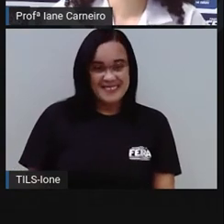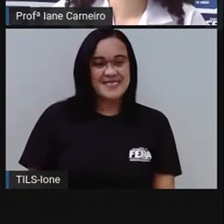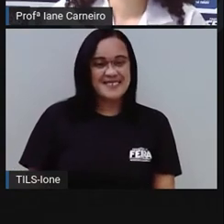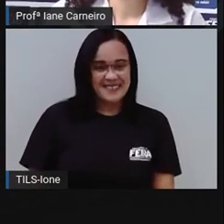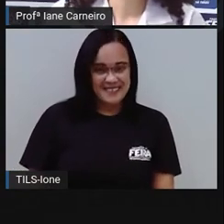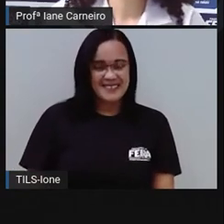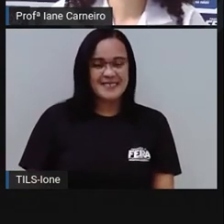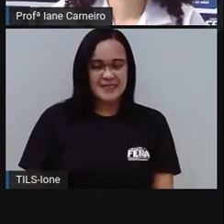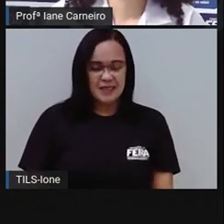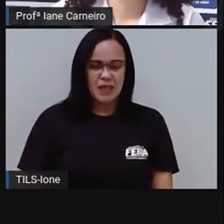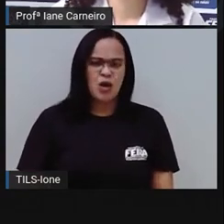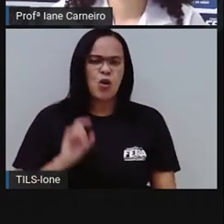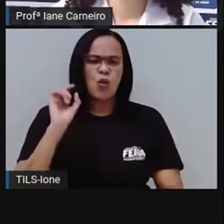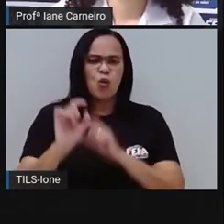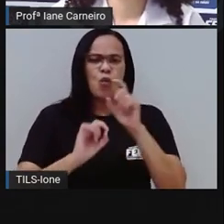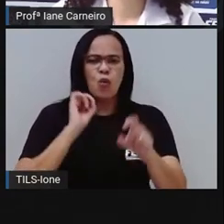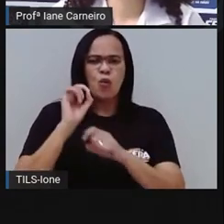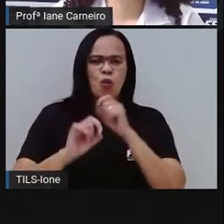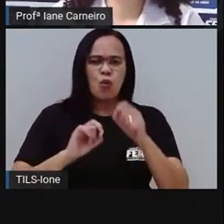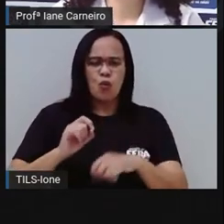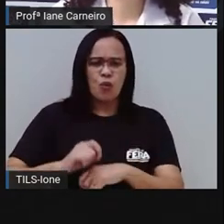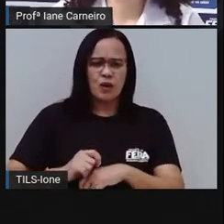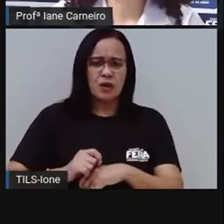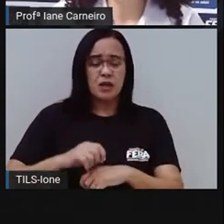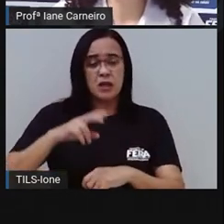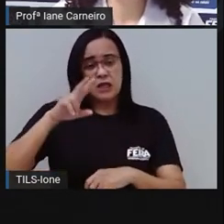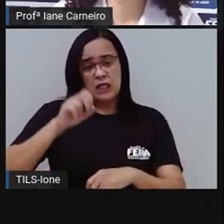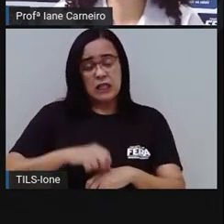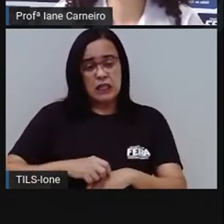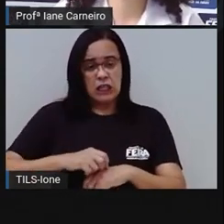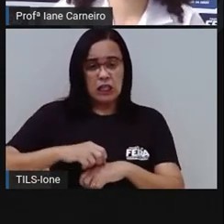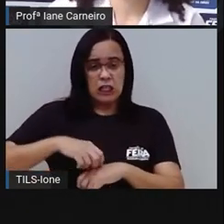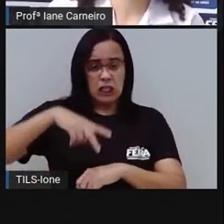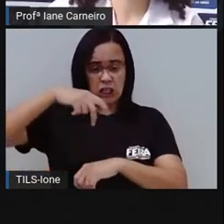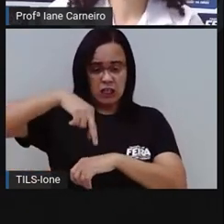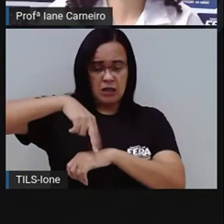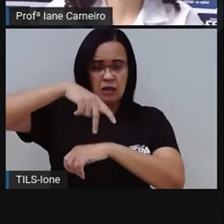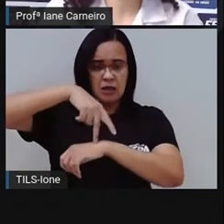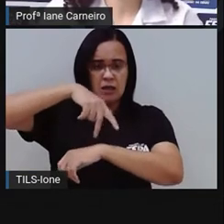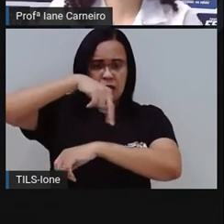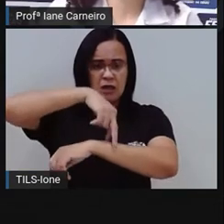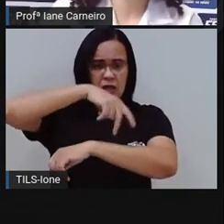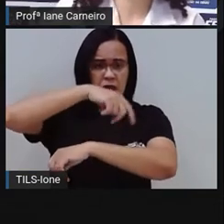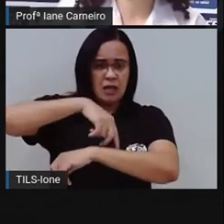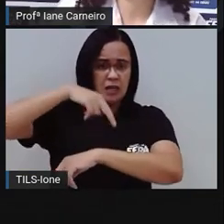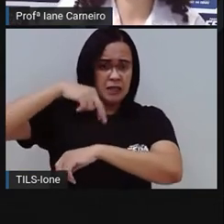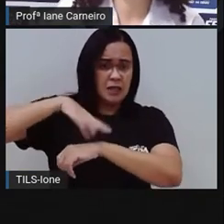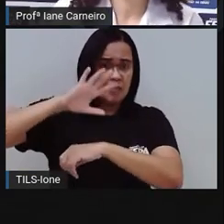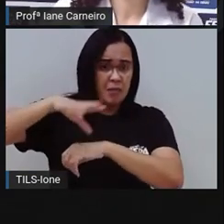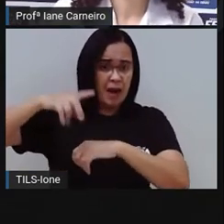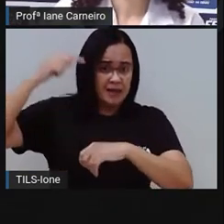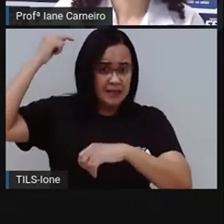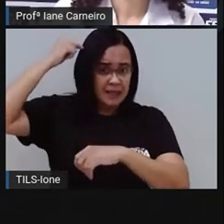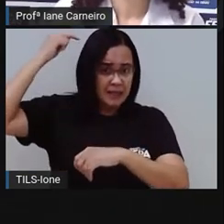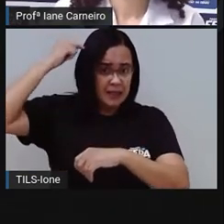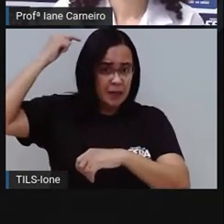O que é que anda com os pés na cabeça? Que bicho é esse que anda com o pé na cabeça?